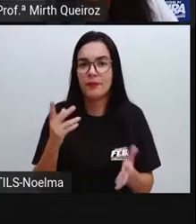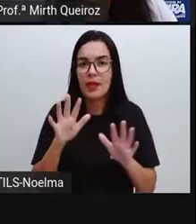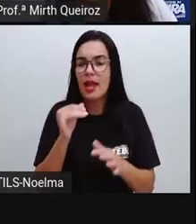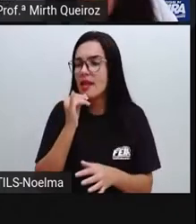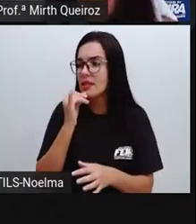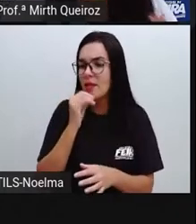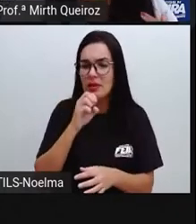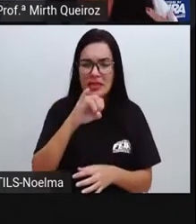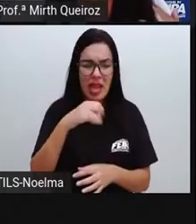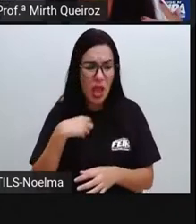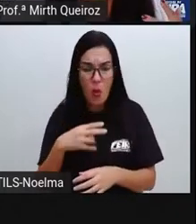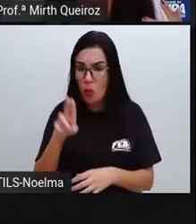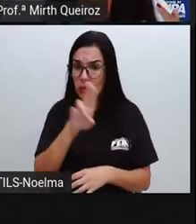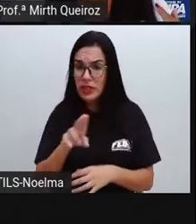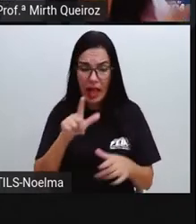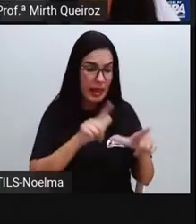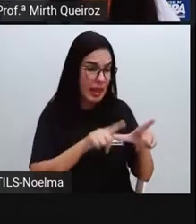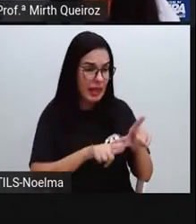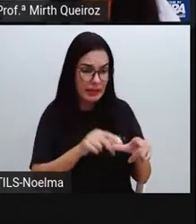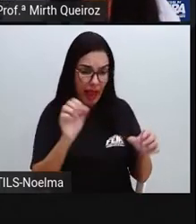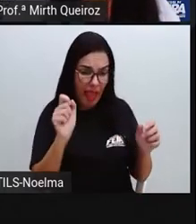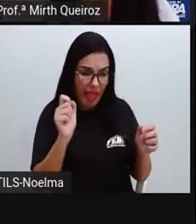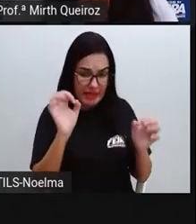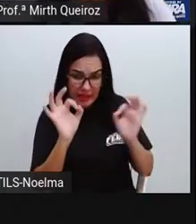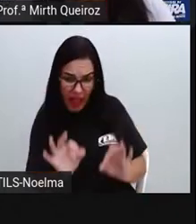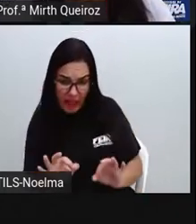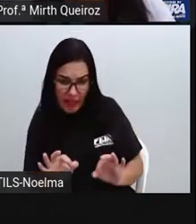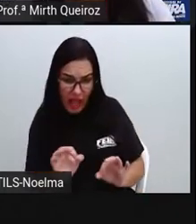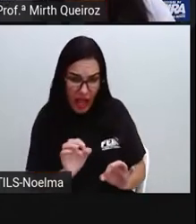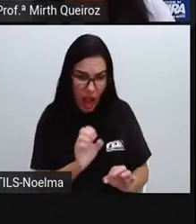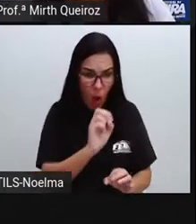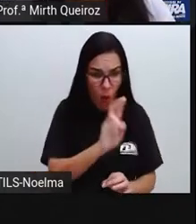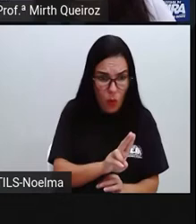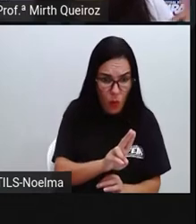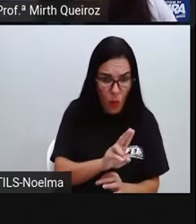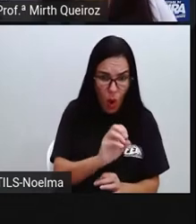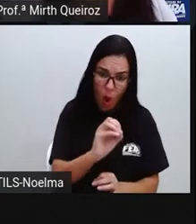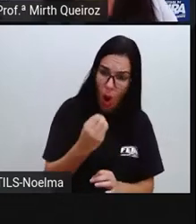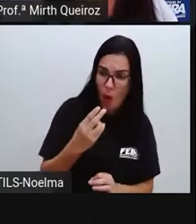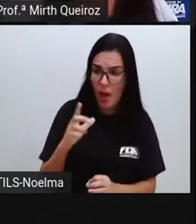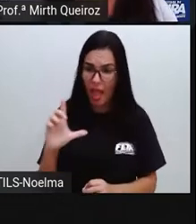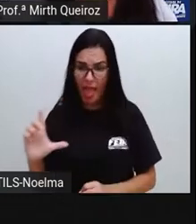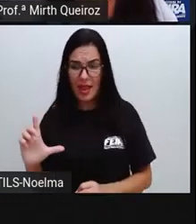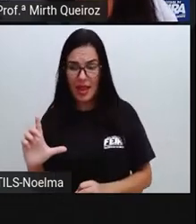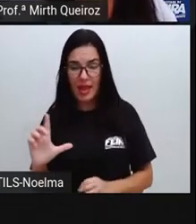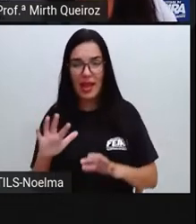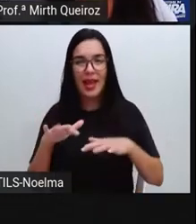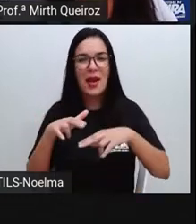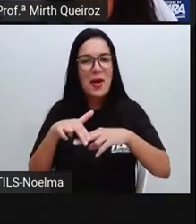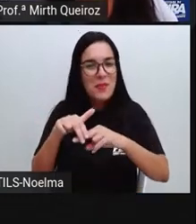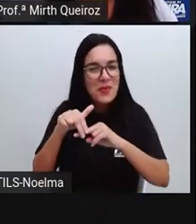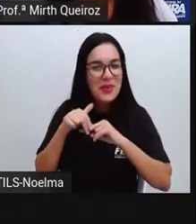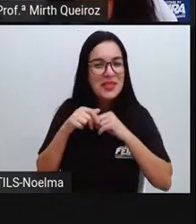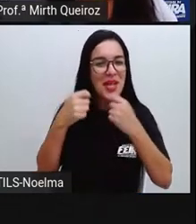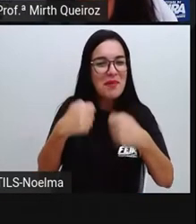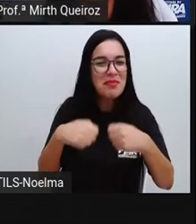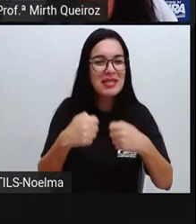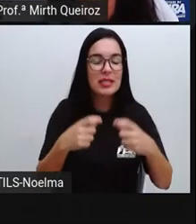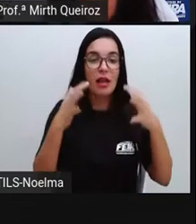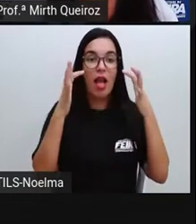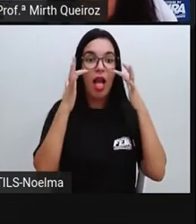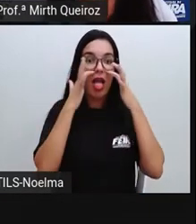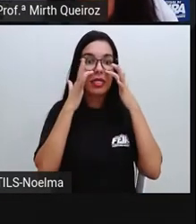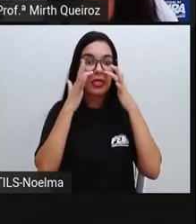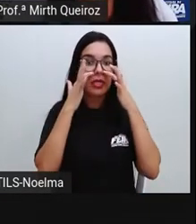que letra eu vou utilizar para não errar? A letra U ou a letra L? Por isso é preciso que a gente esteja atento